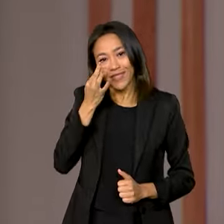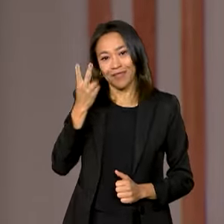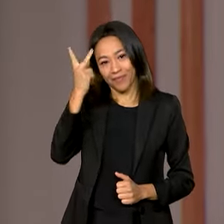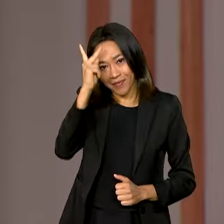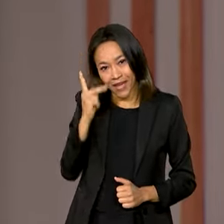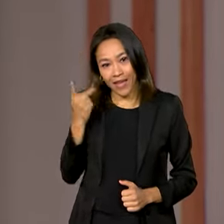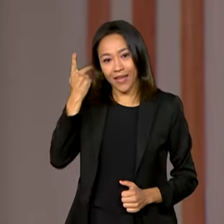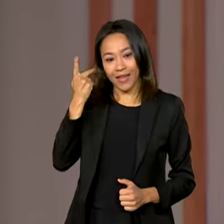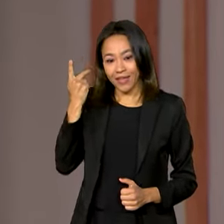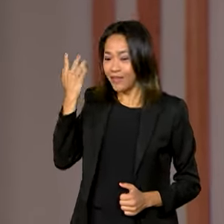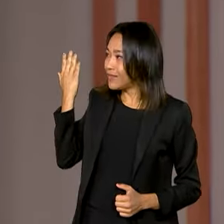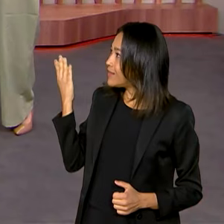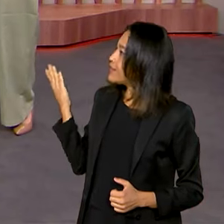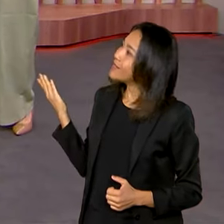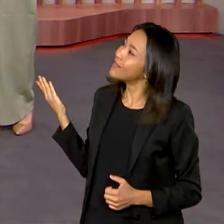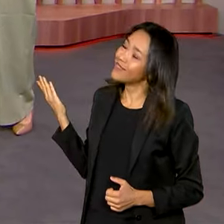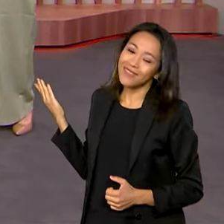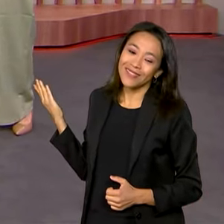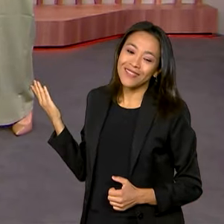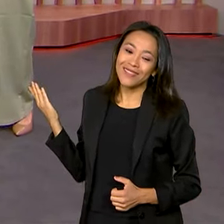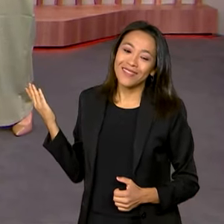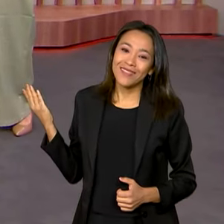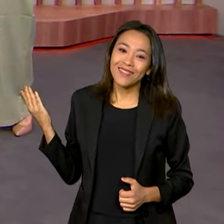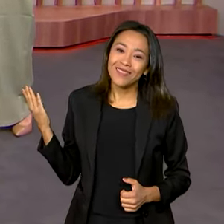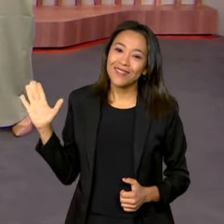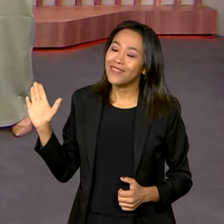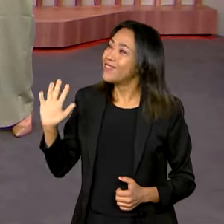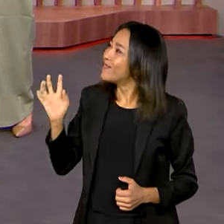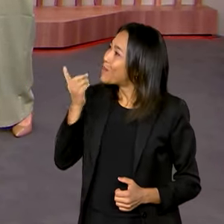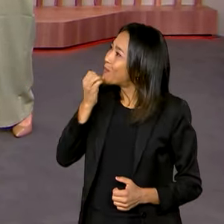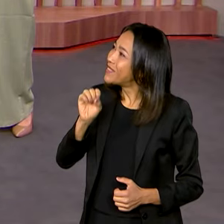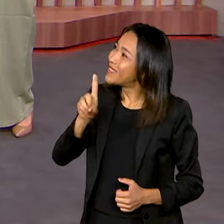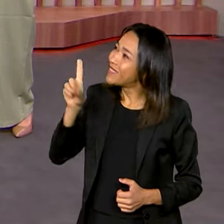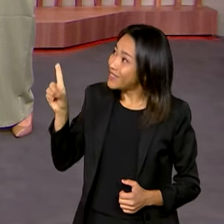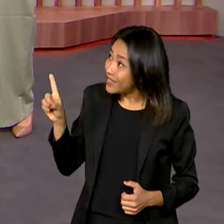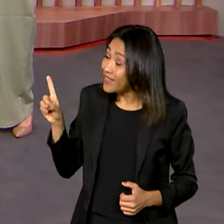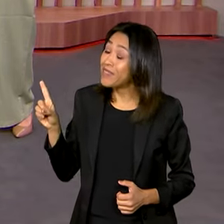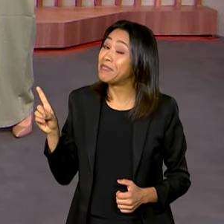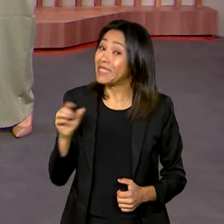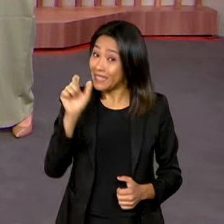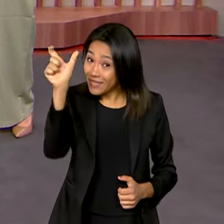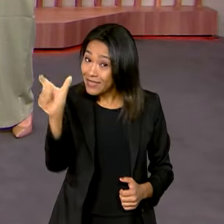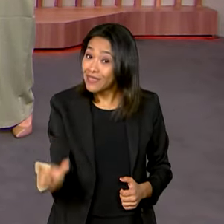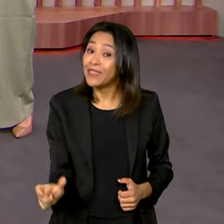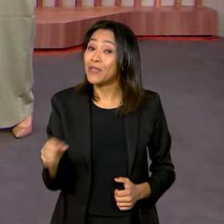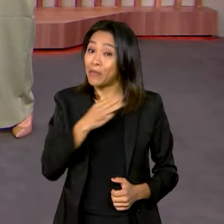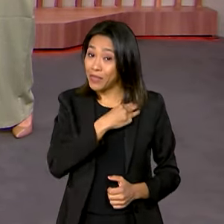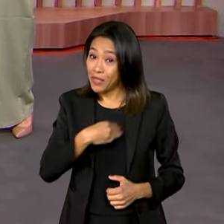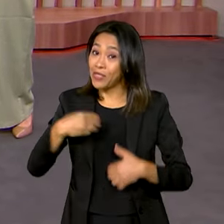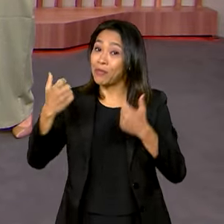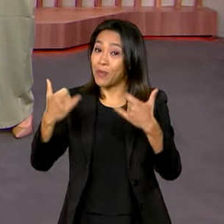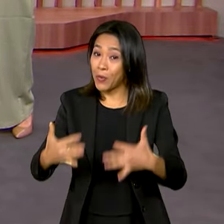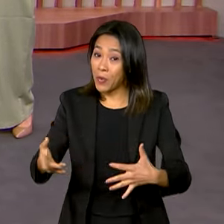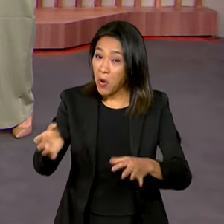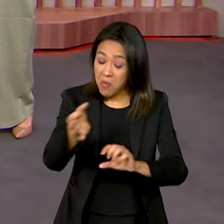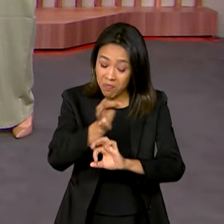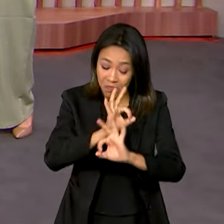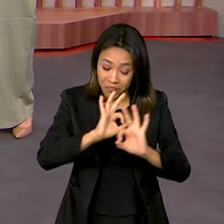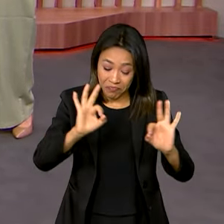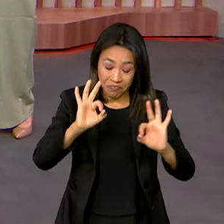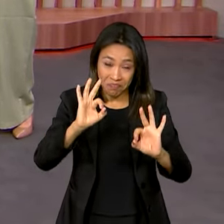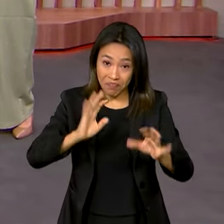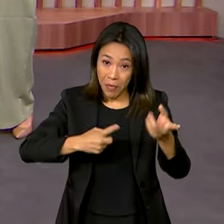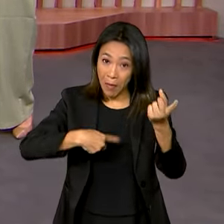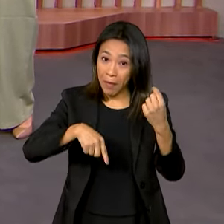os destaques da edição de hoje. Bom dia, Karine! Com certeza o ministro falou sobre o bom desempenho do Brasil nas Paralimpíadas.